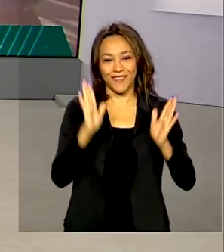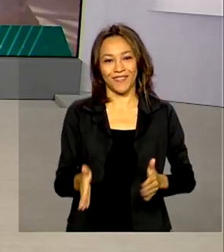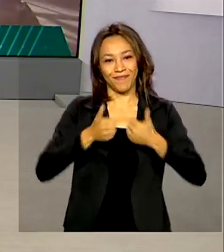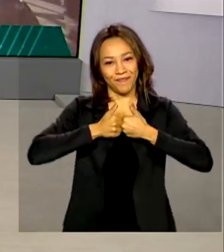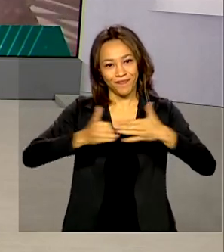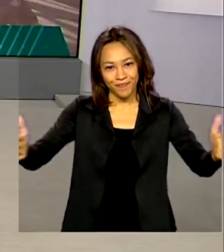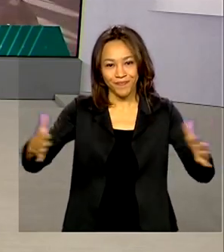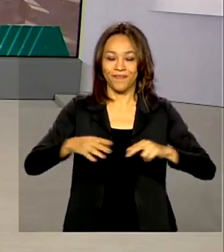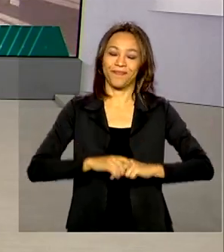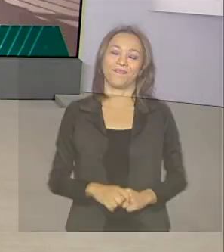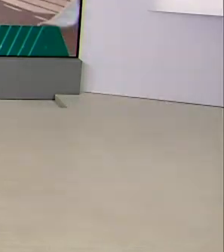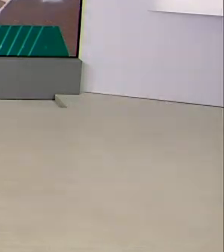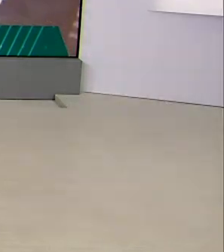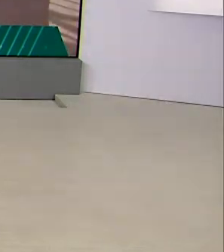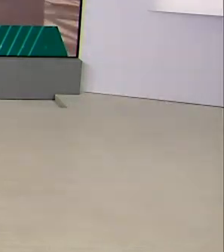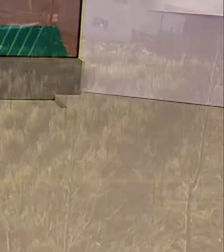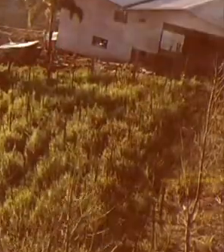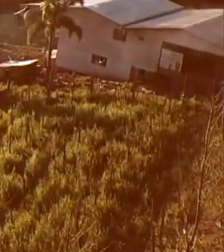Dia já está no ar.